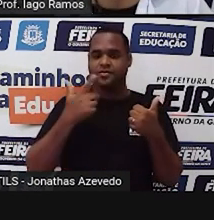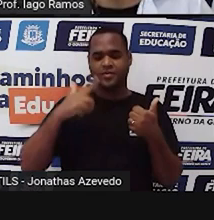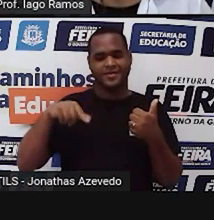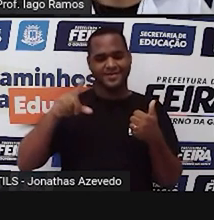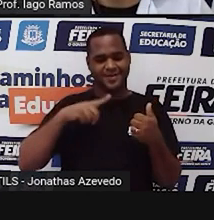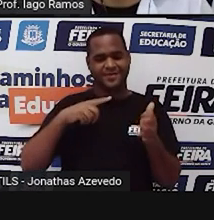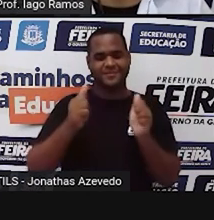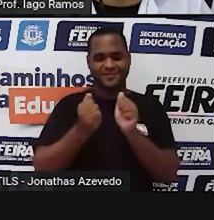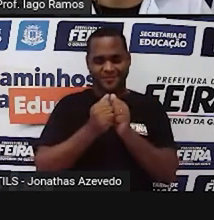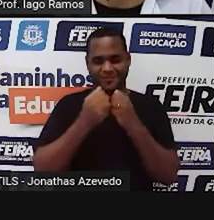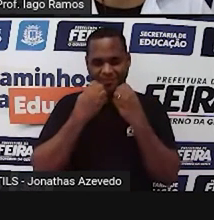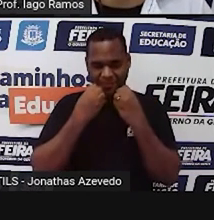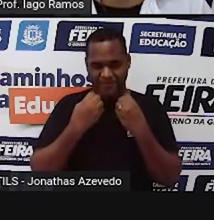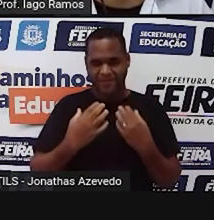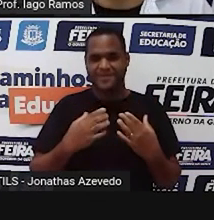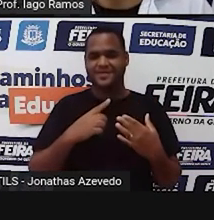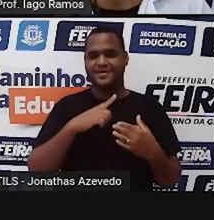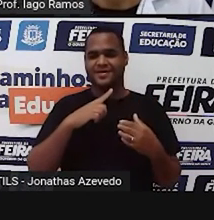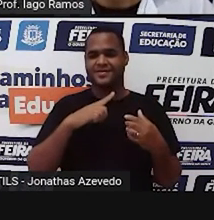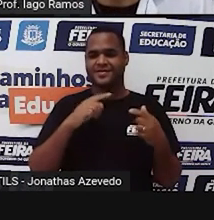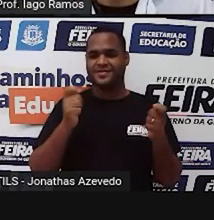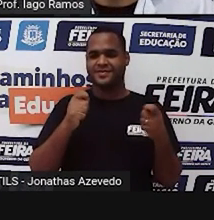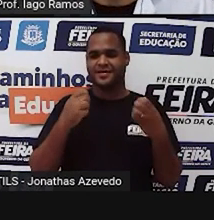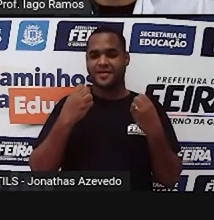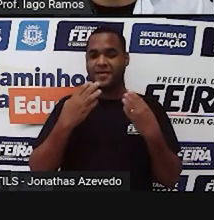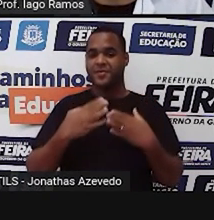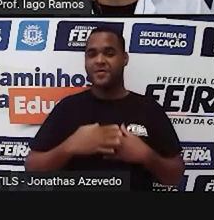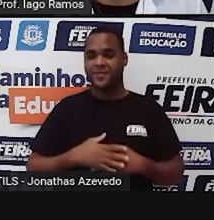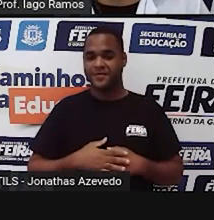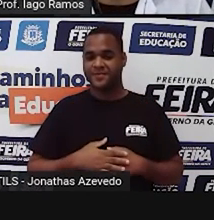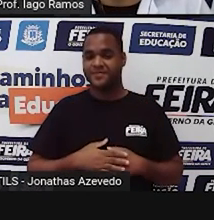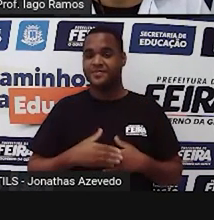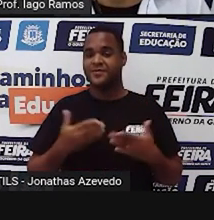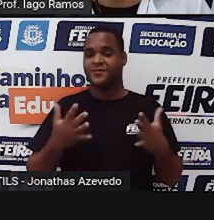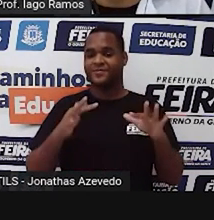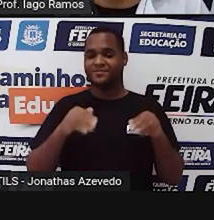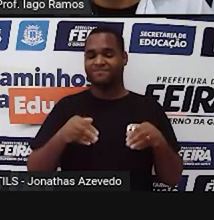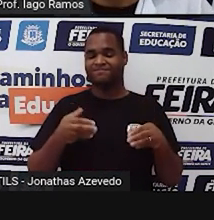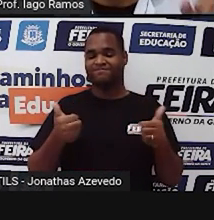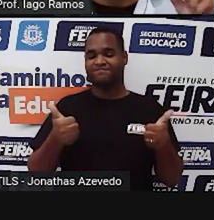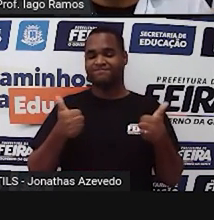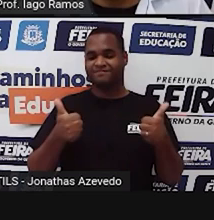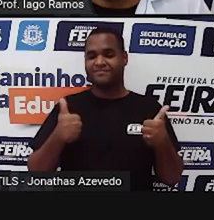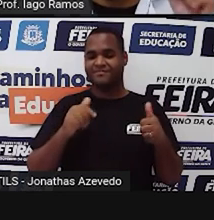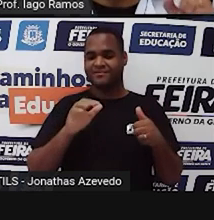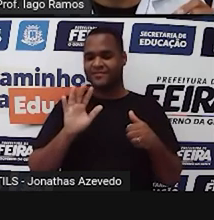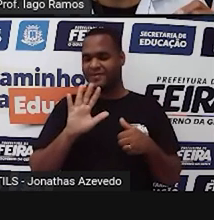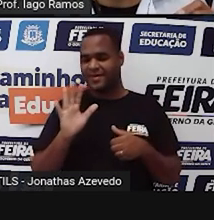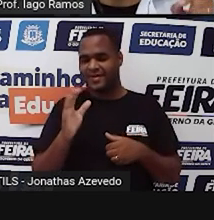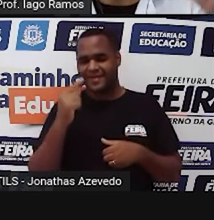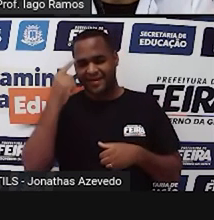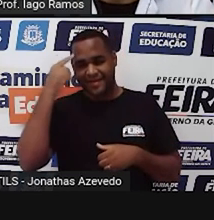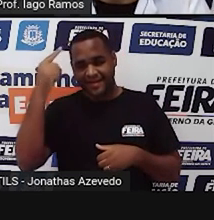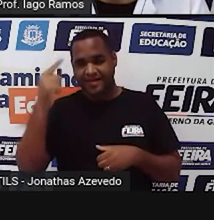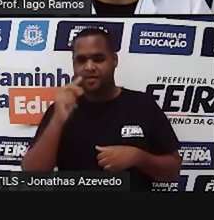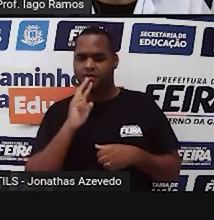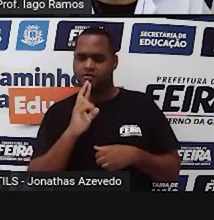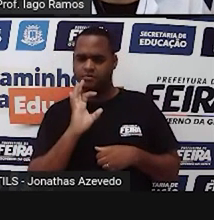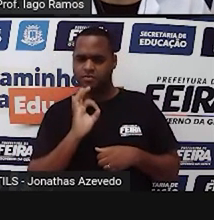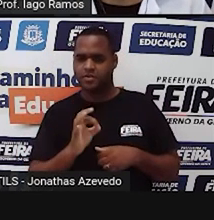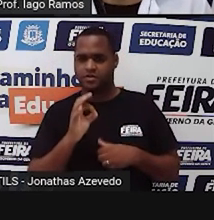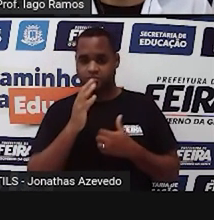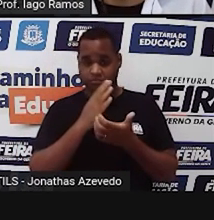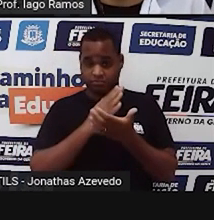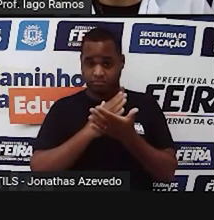curtimos bastante, tá bom? Então, ficamos por aqui. Até a próxima. Nosso recado de sempre. Eu vou